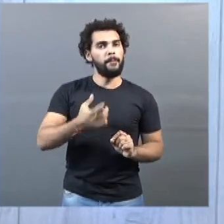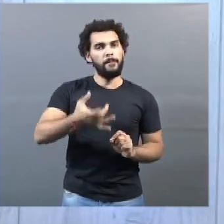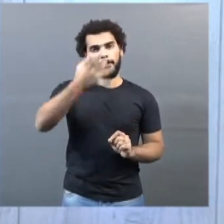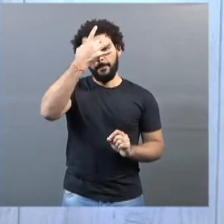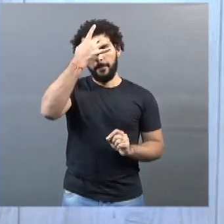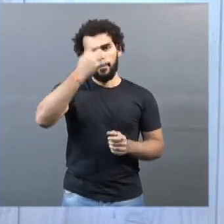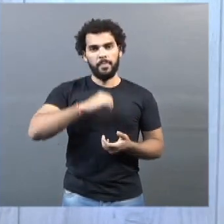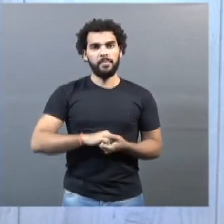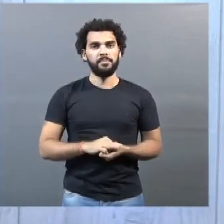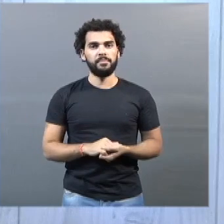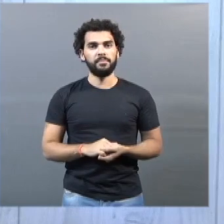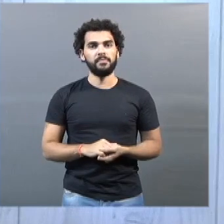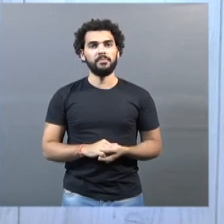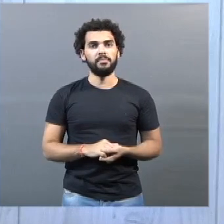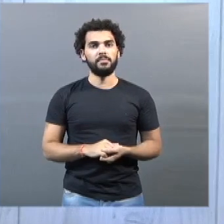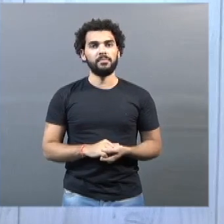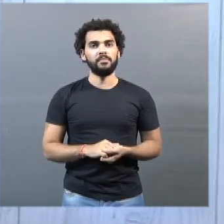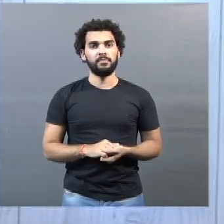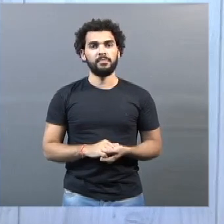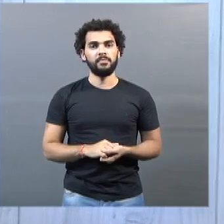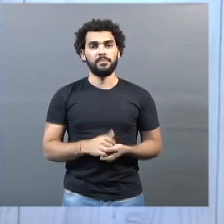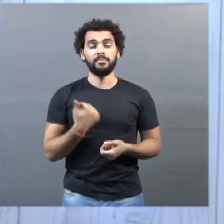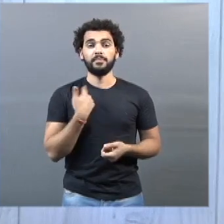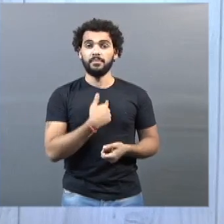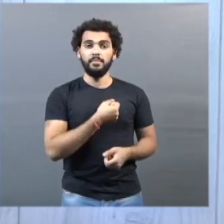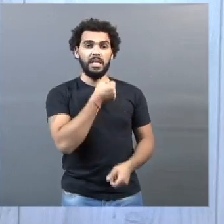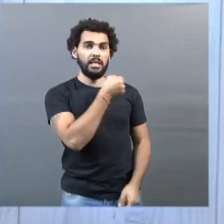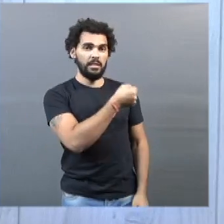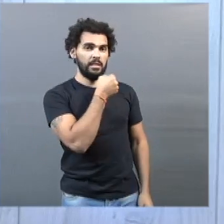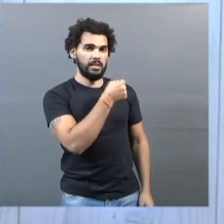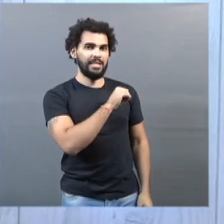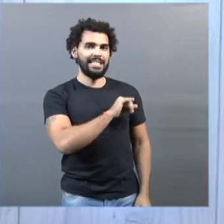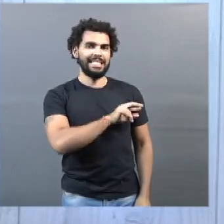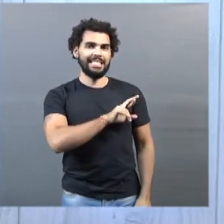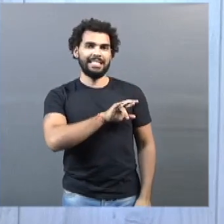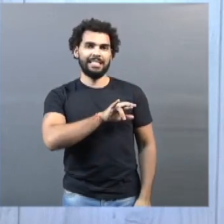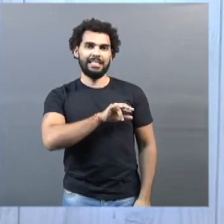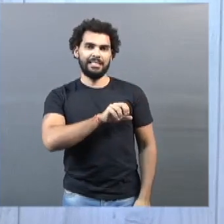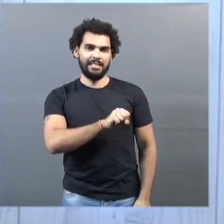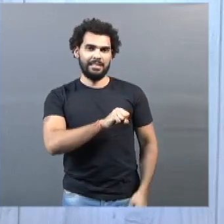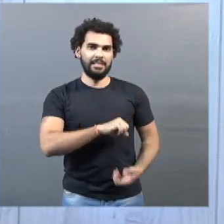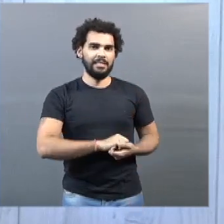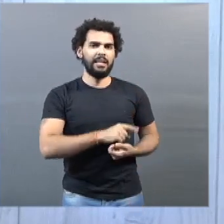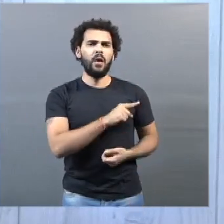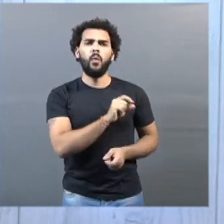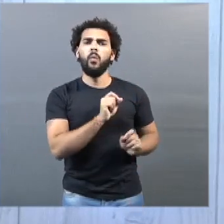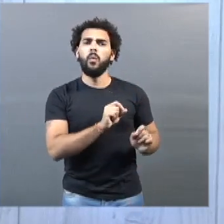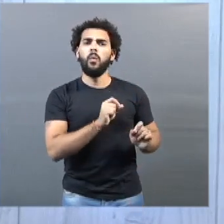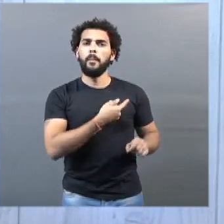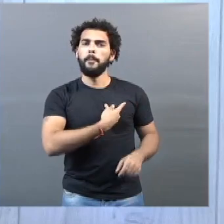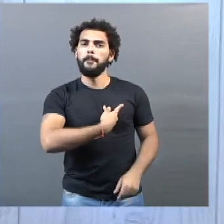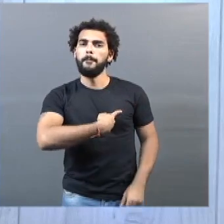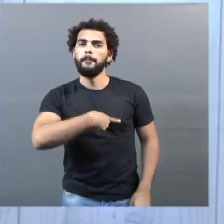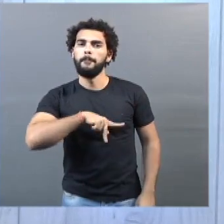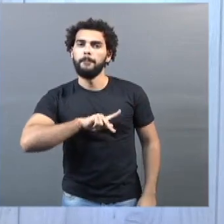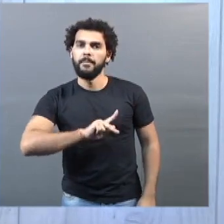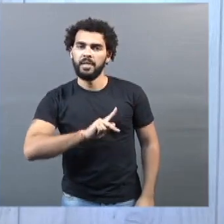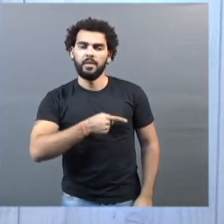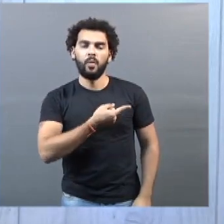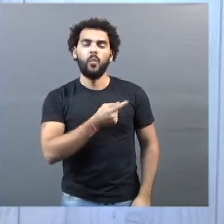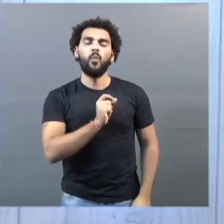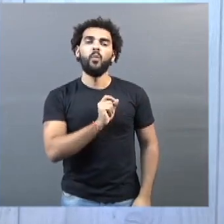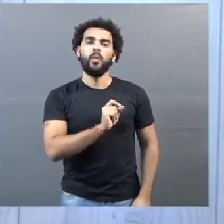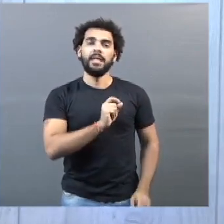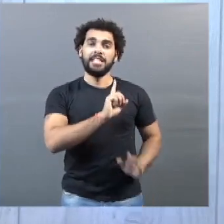exibir uma entrevista que a gente fez com a Iris Cristina Fernandes Vieira, que é presidente da Comissão de Direito